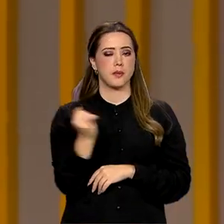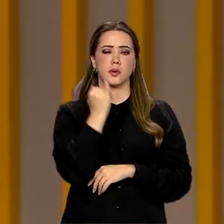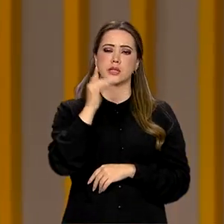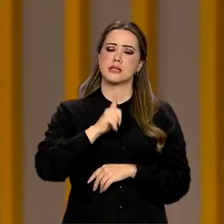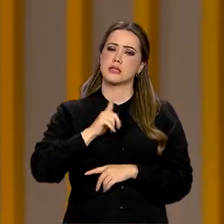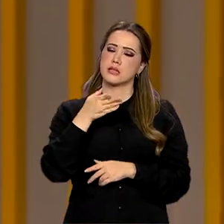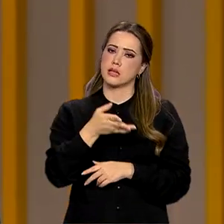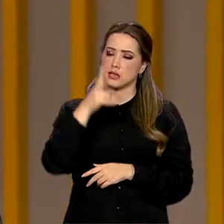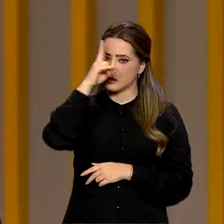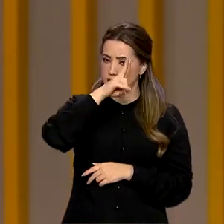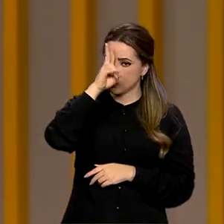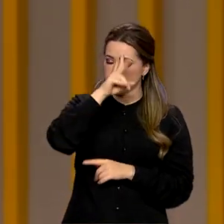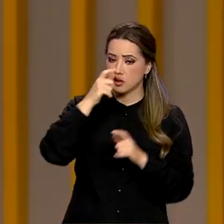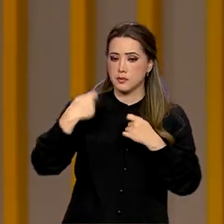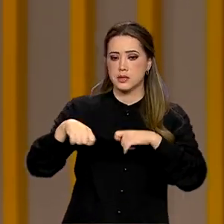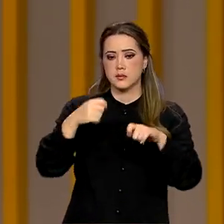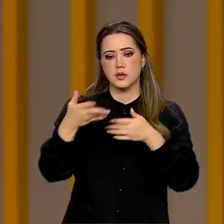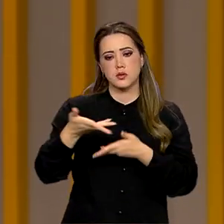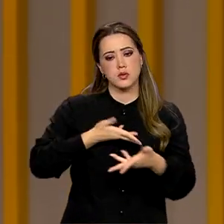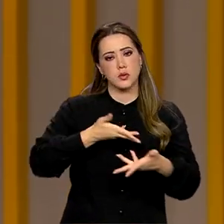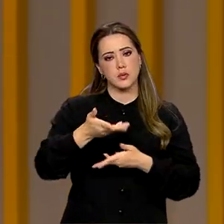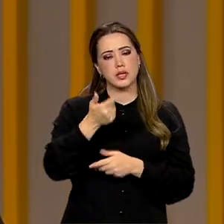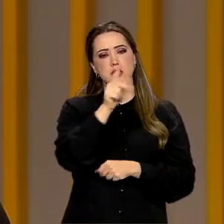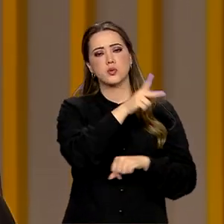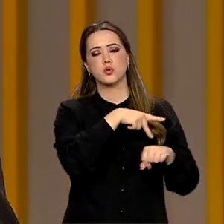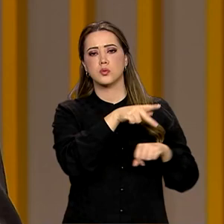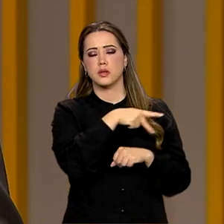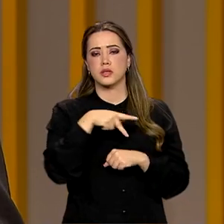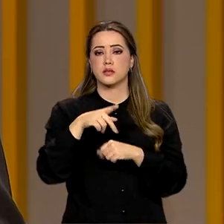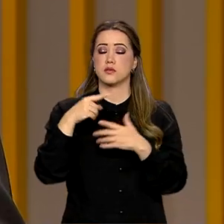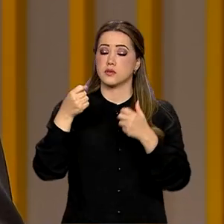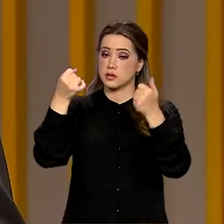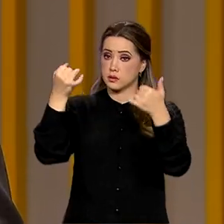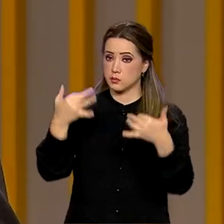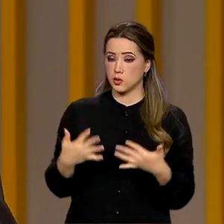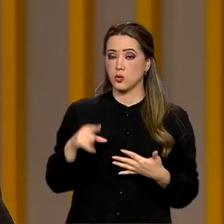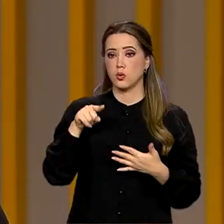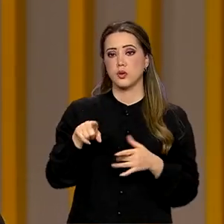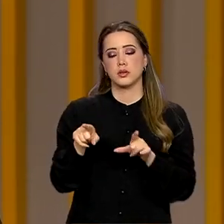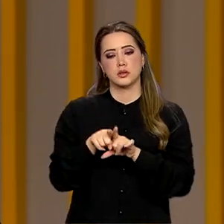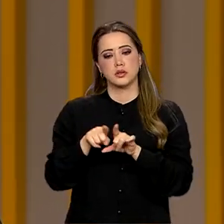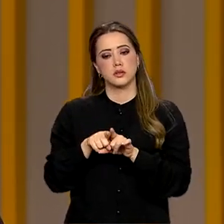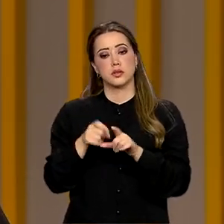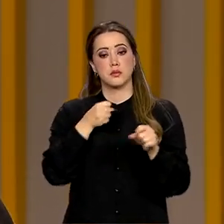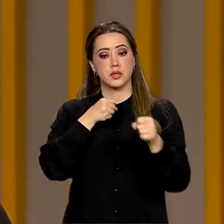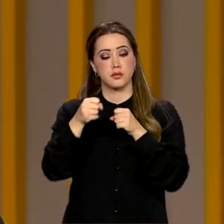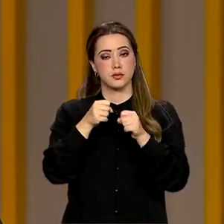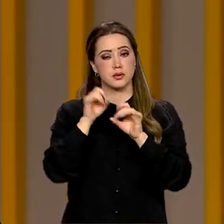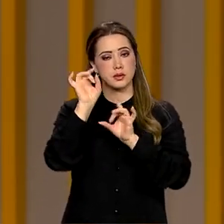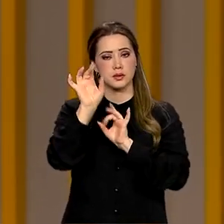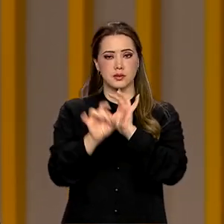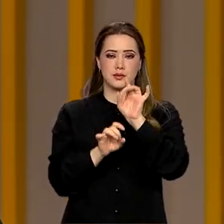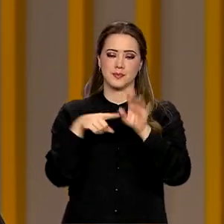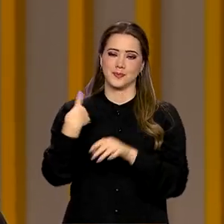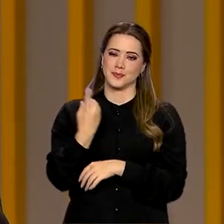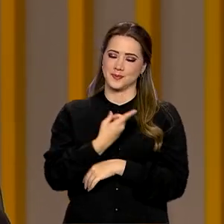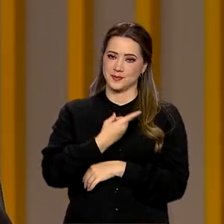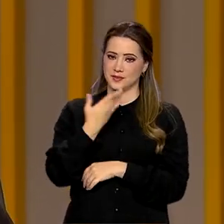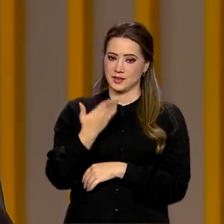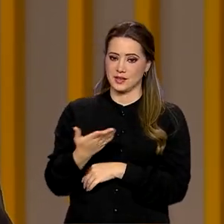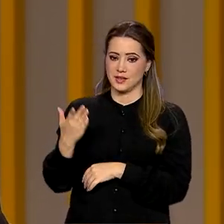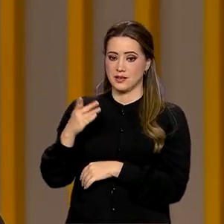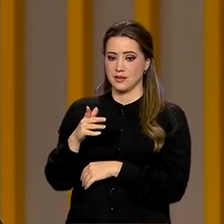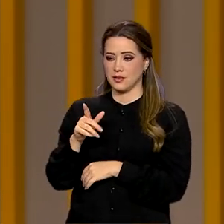história, mas é preciso que haja cooperação dos outros países. Foi o que ele afirmou também em uma entrevista exclusiva à nossa repórter